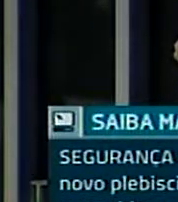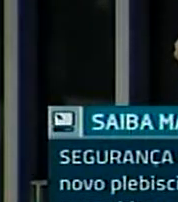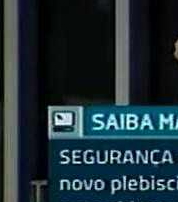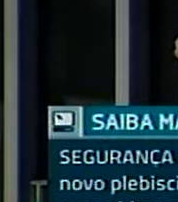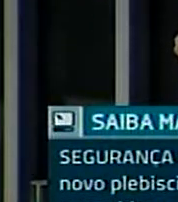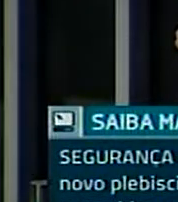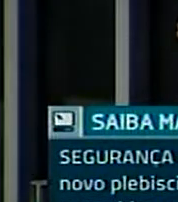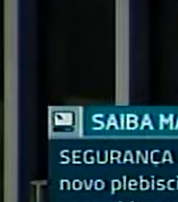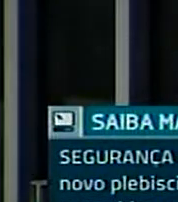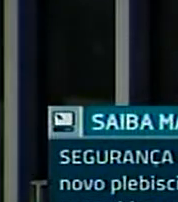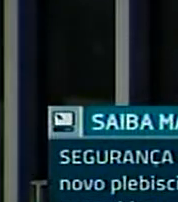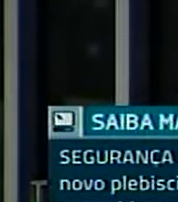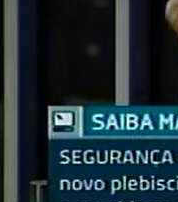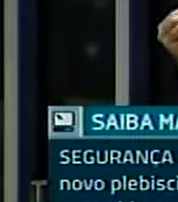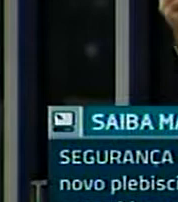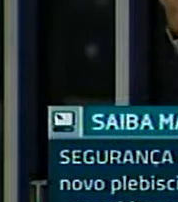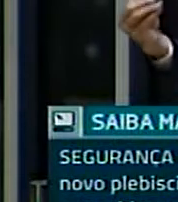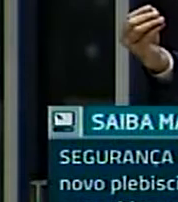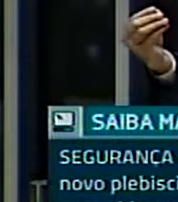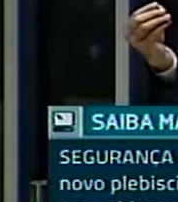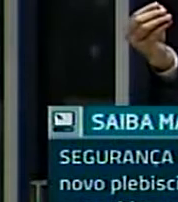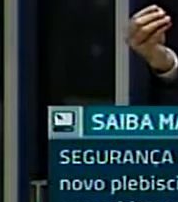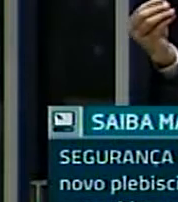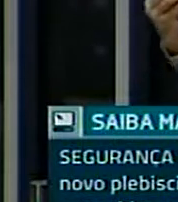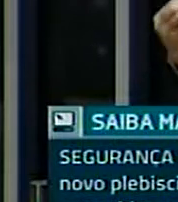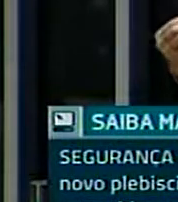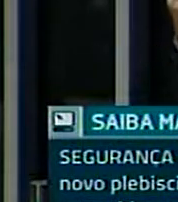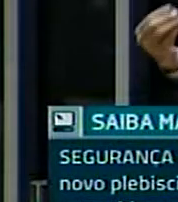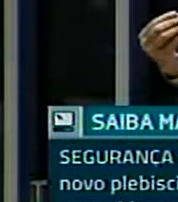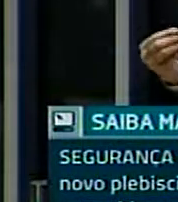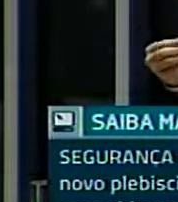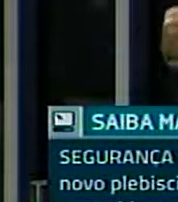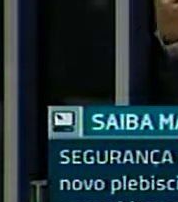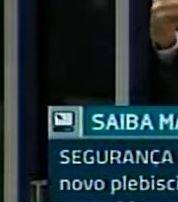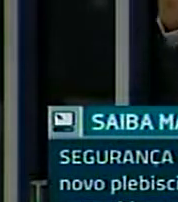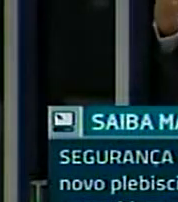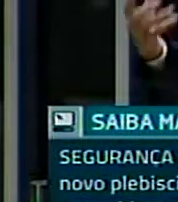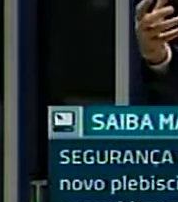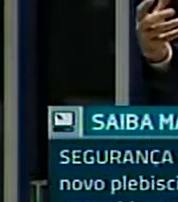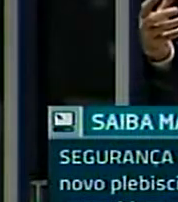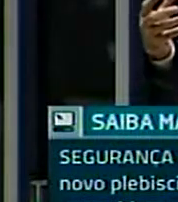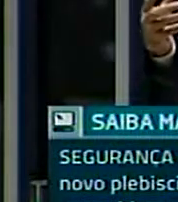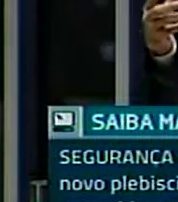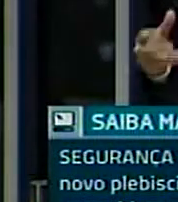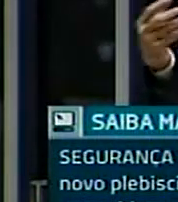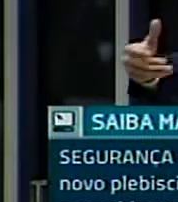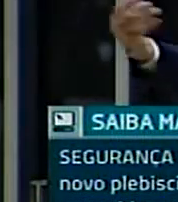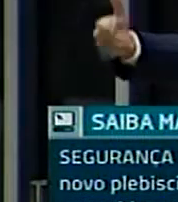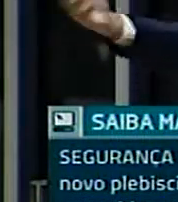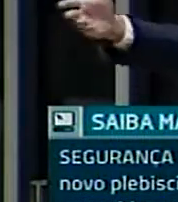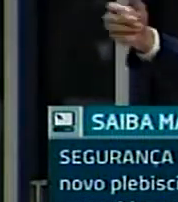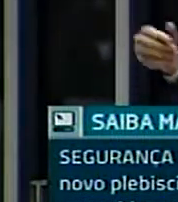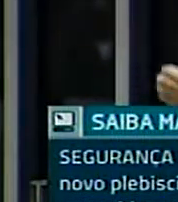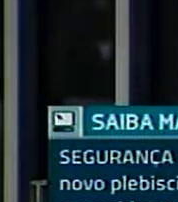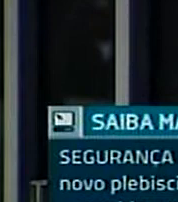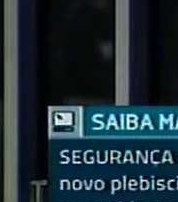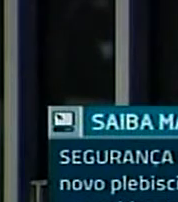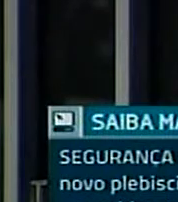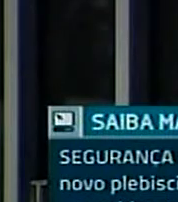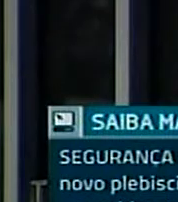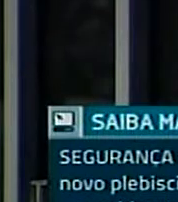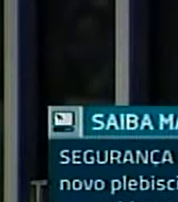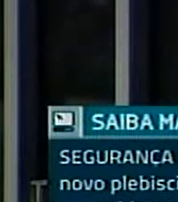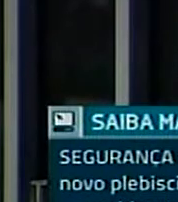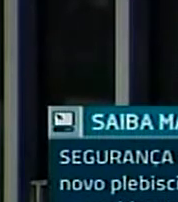do Norte de Minas, não dando a eles a condição exatamente de ter os mesmos